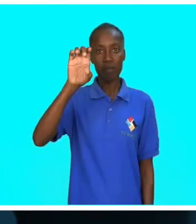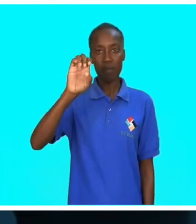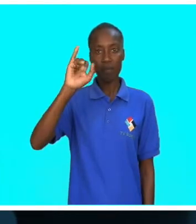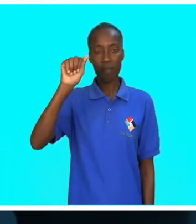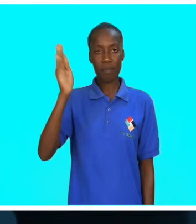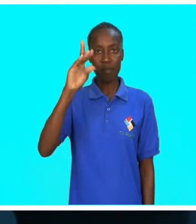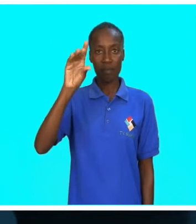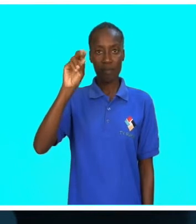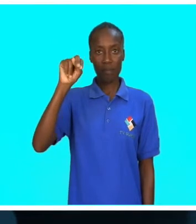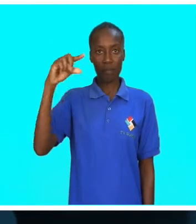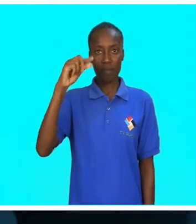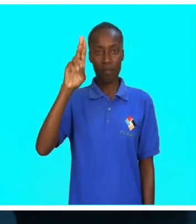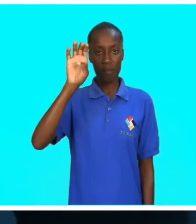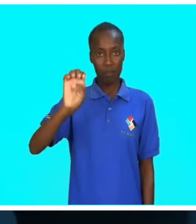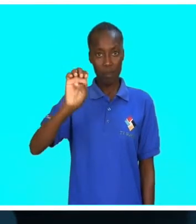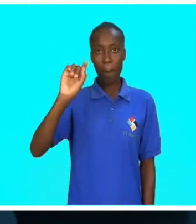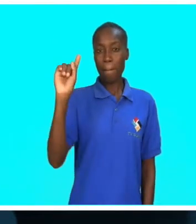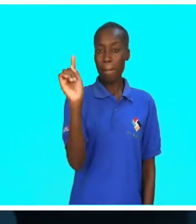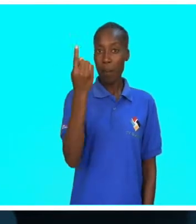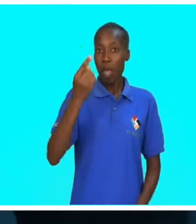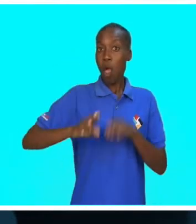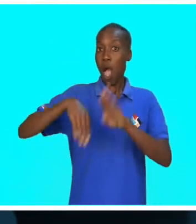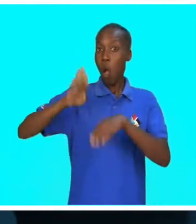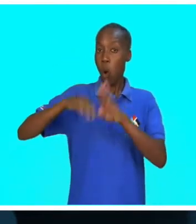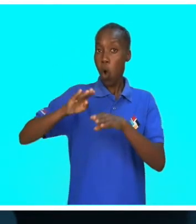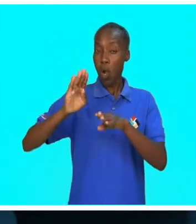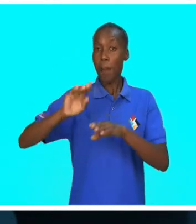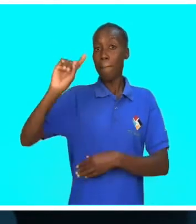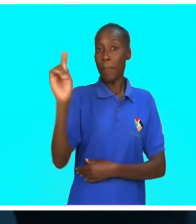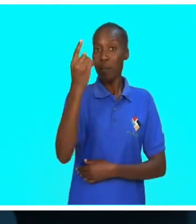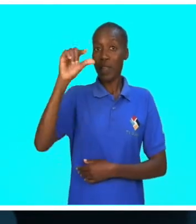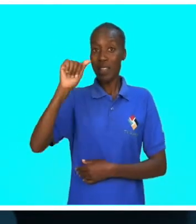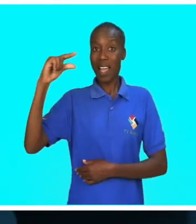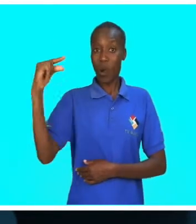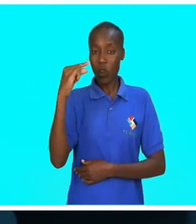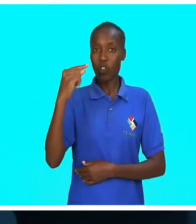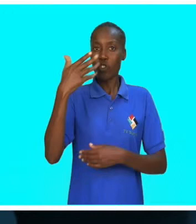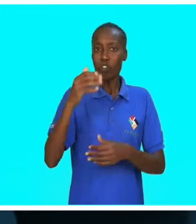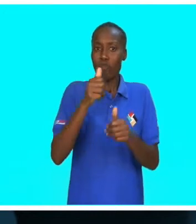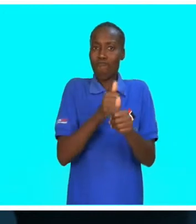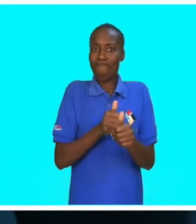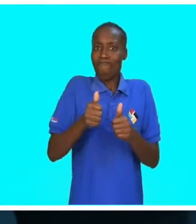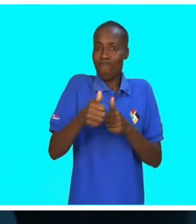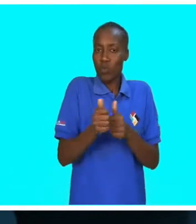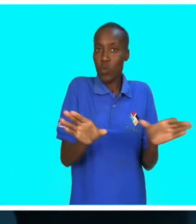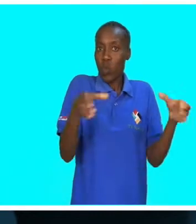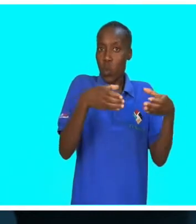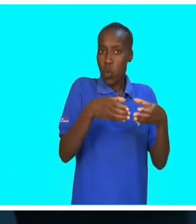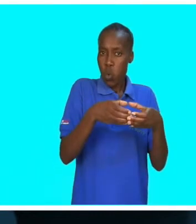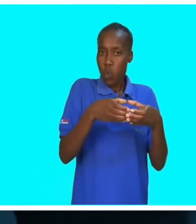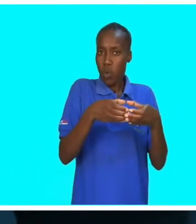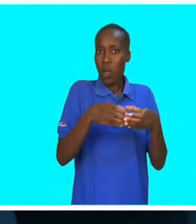Leia Dong teve uma passagem pelo 1º de agosto de Angola, onde foi bicampeã da taça dos clubes